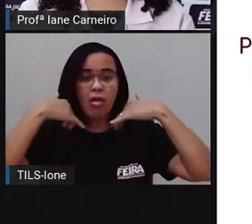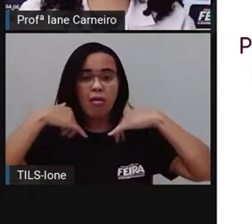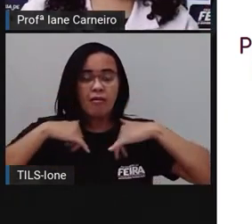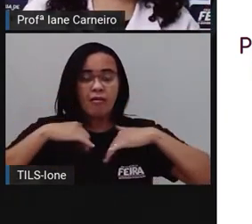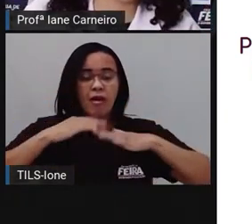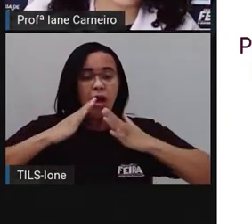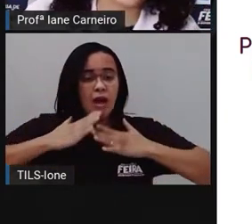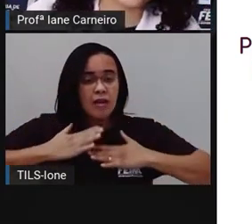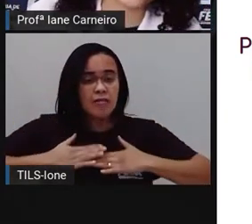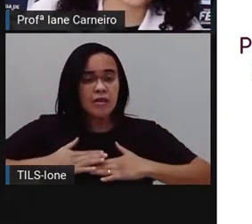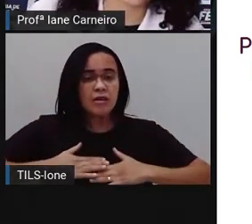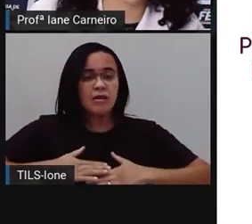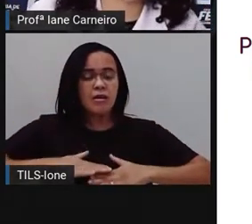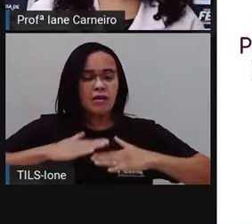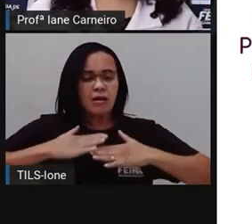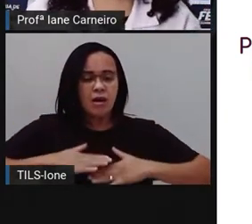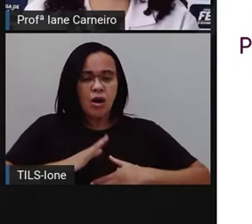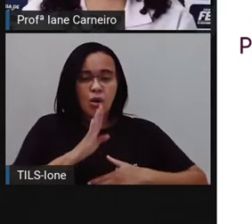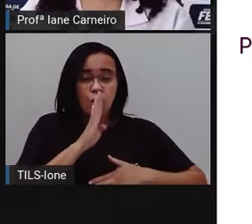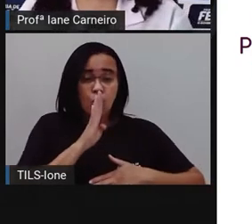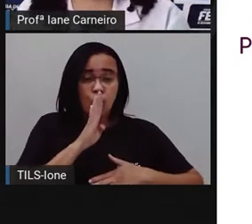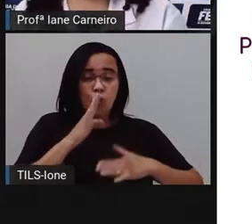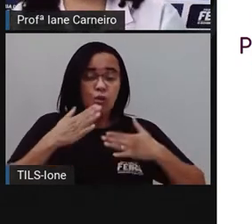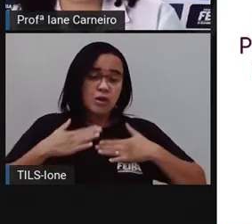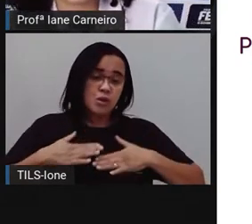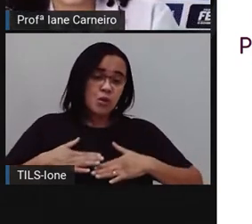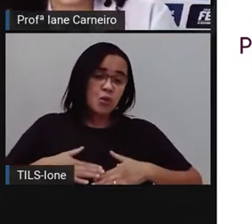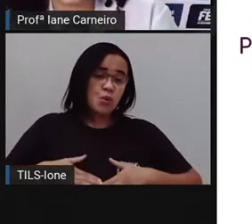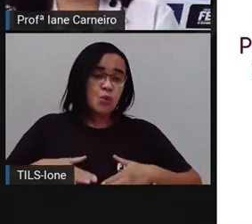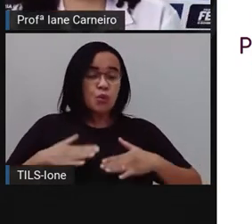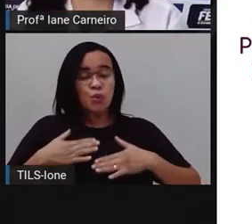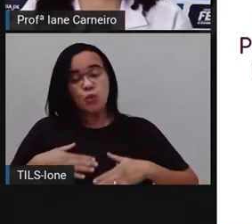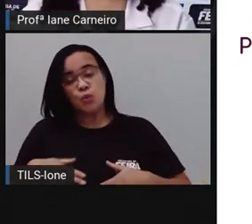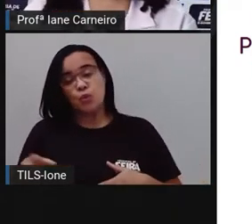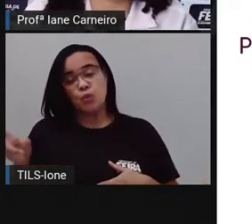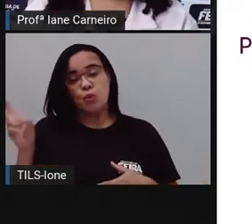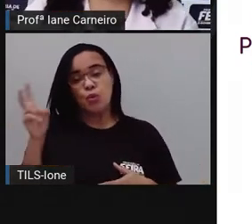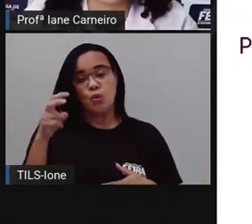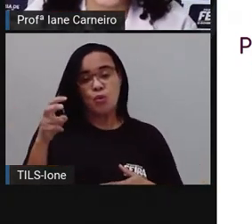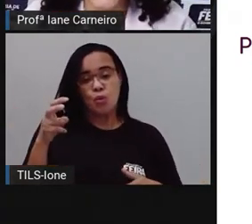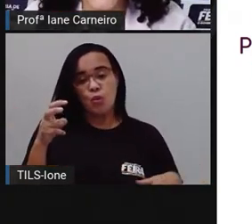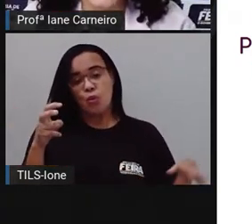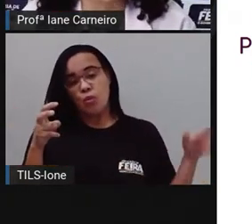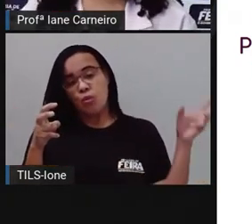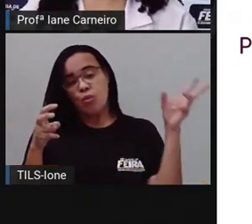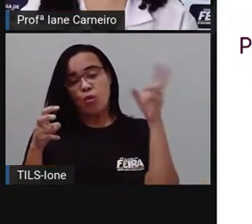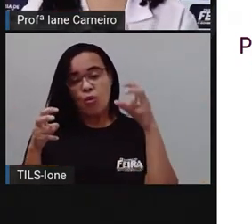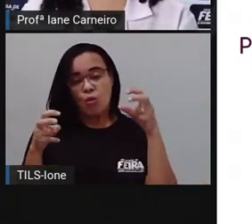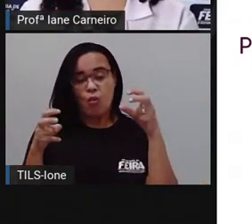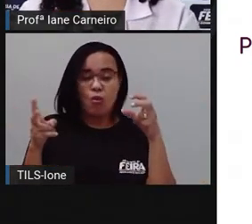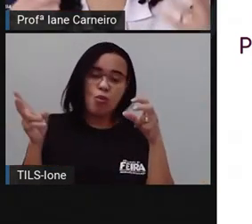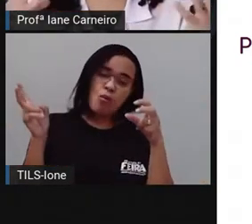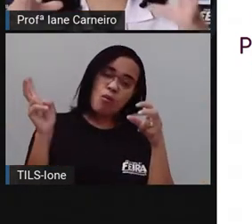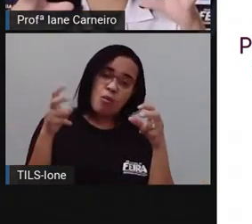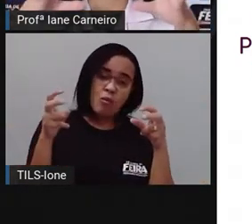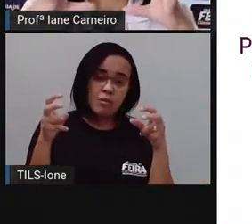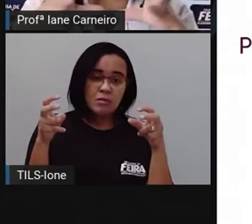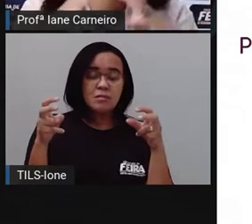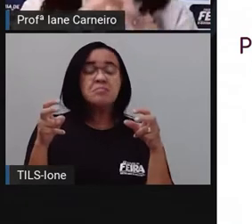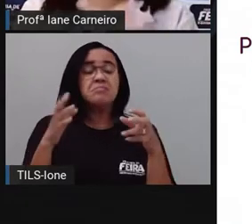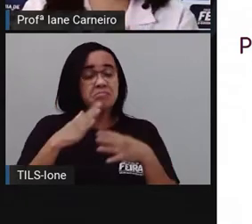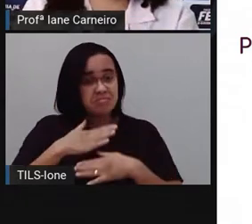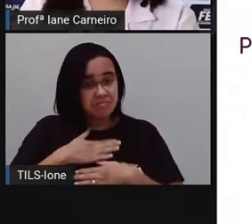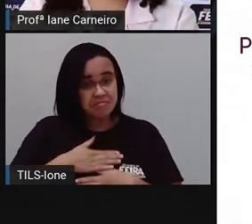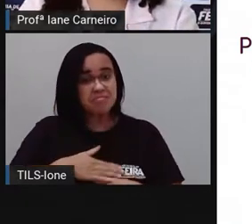eles ficam todo quietinho, assim, economizando energia, né? Por causa do calor. Então eles têm que, ó,